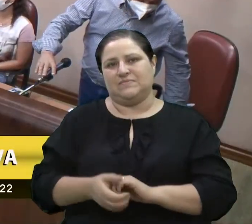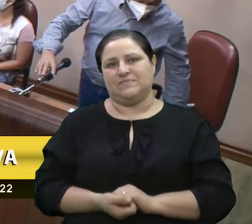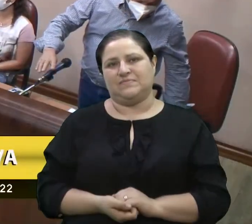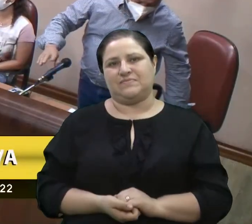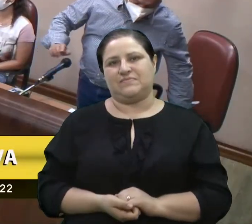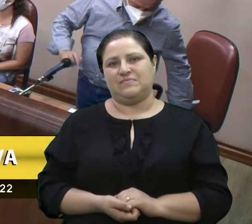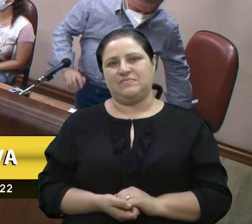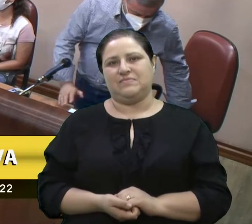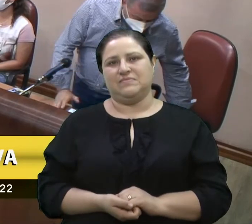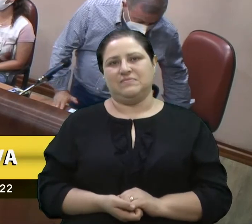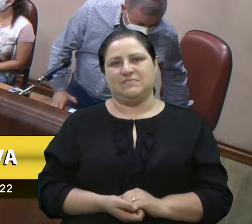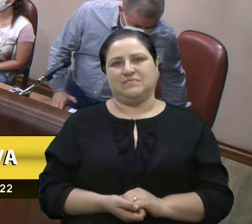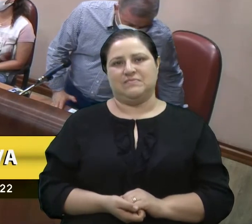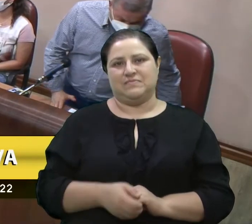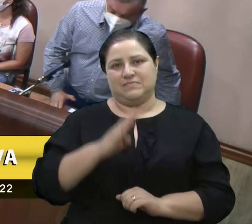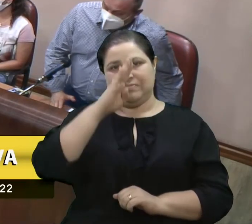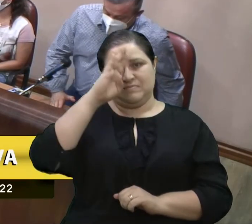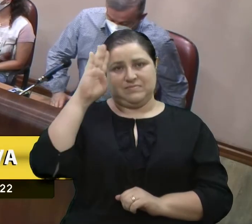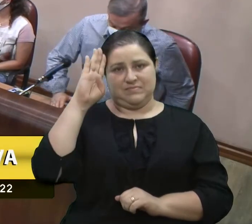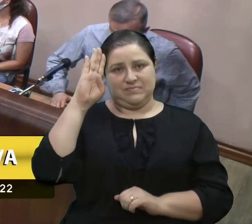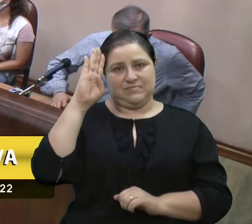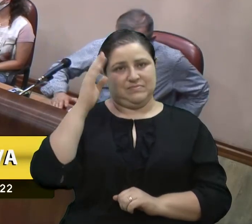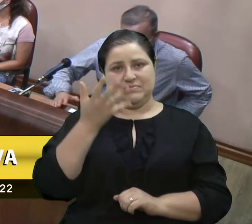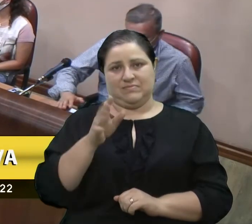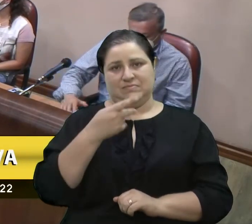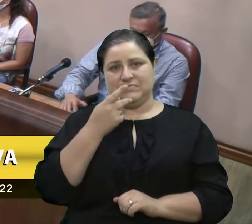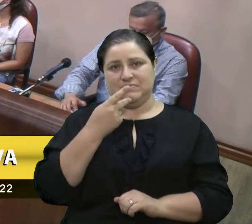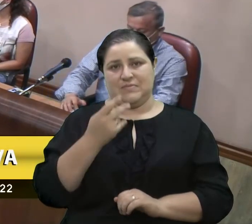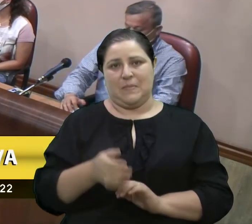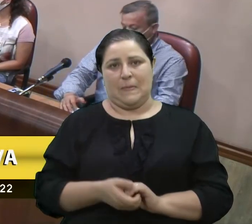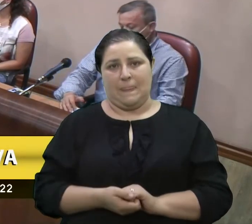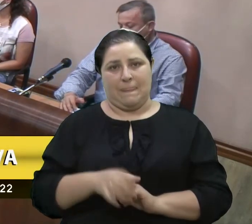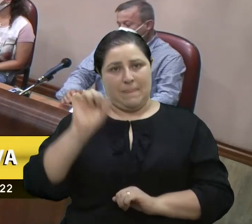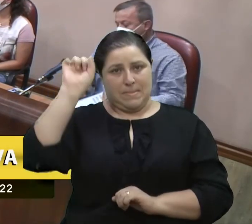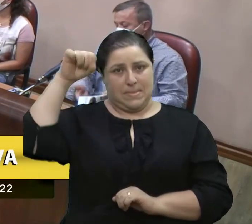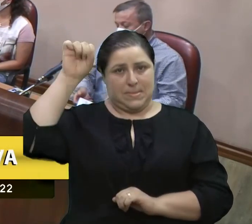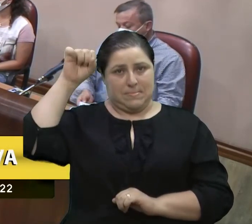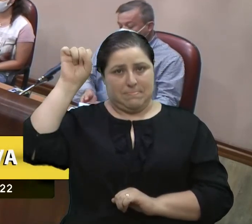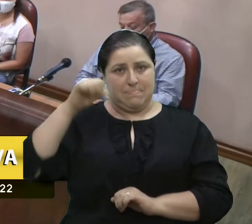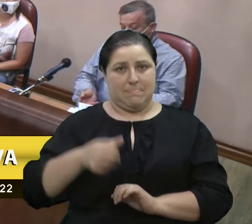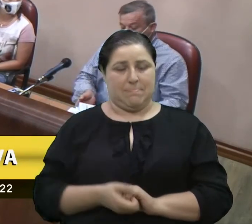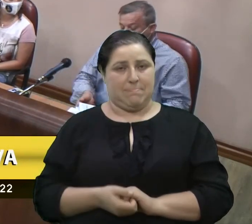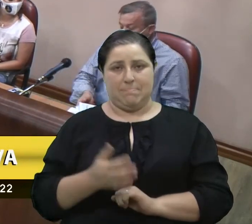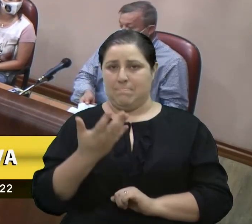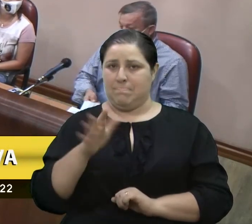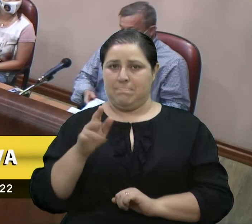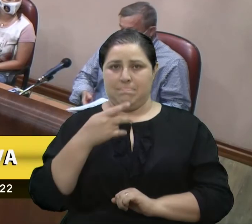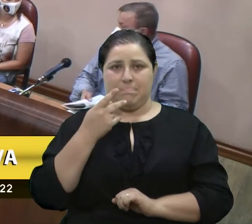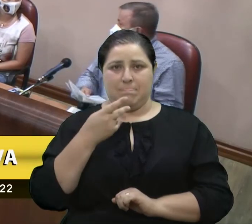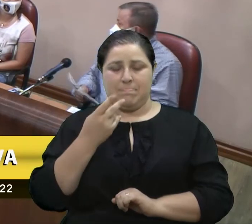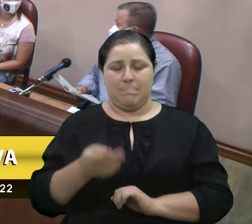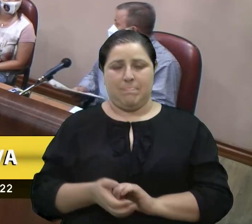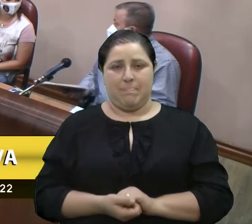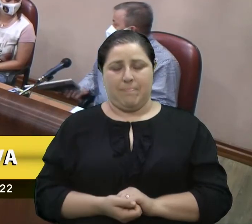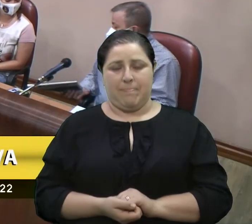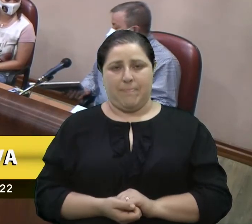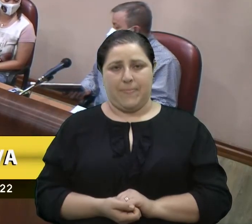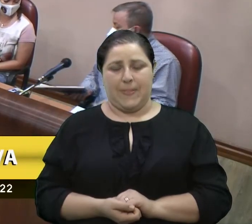Vereador Adriano Bressan, agradece e abre mão. Vereador Clóvis Xuxa, agradece e abre mão.